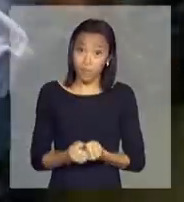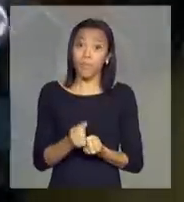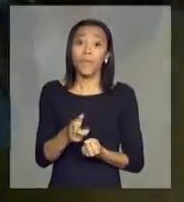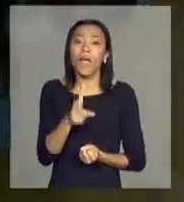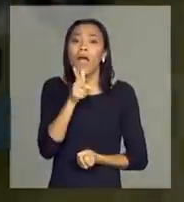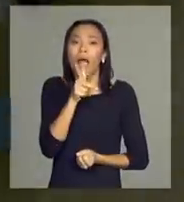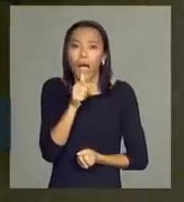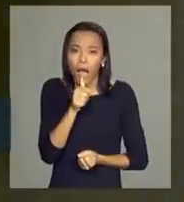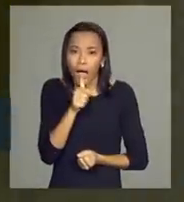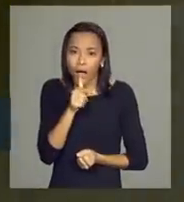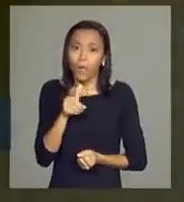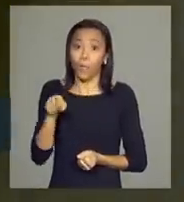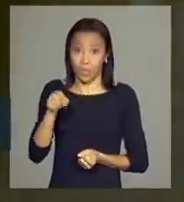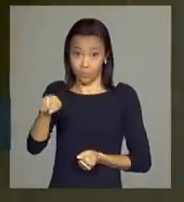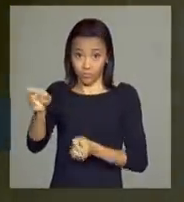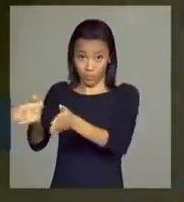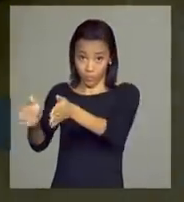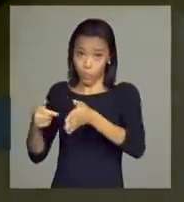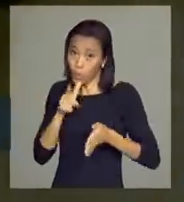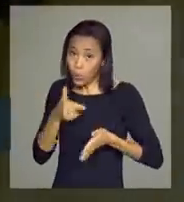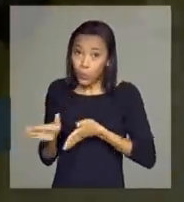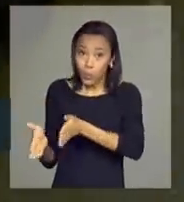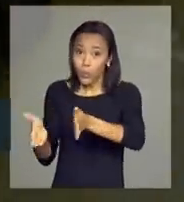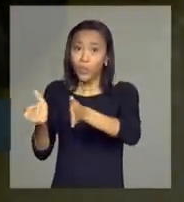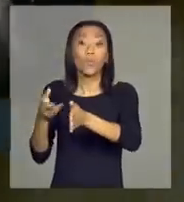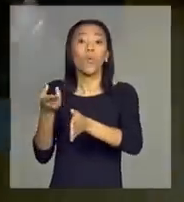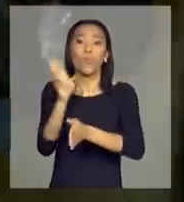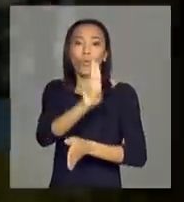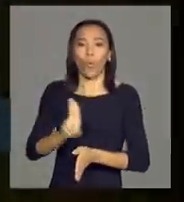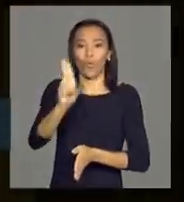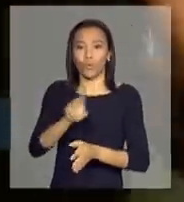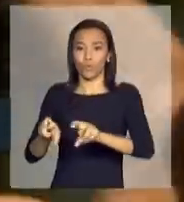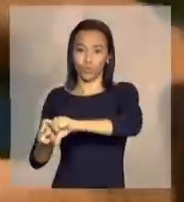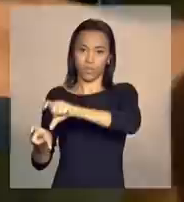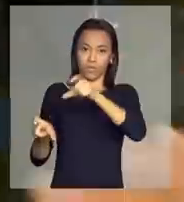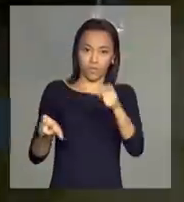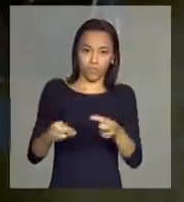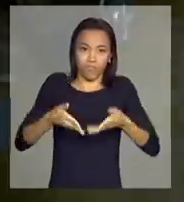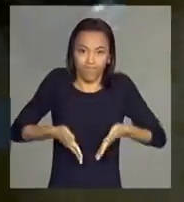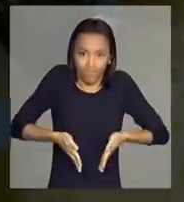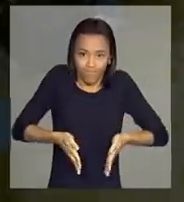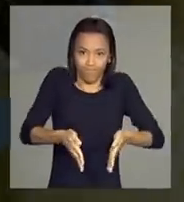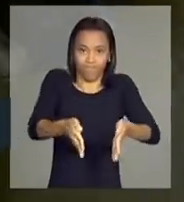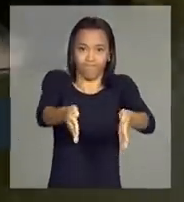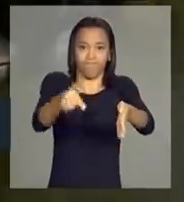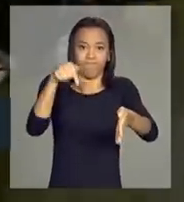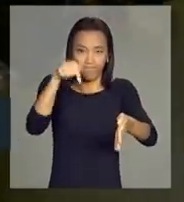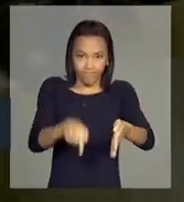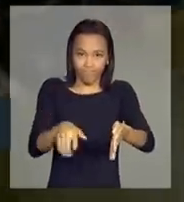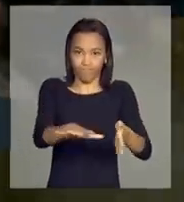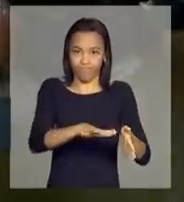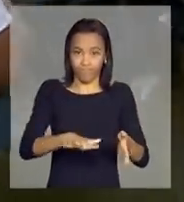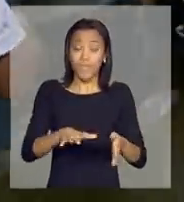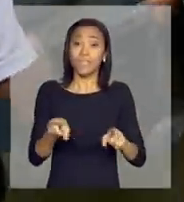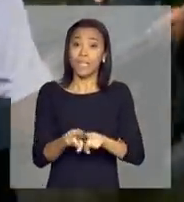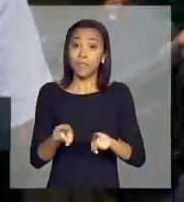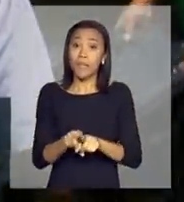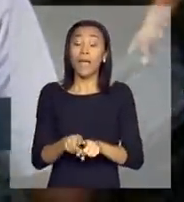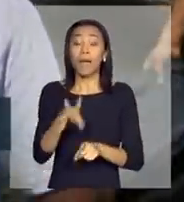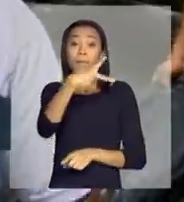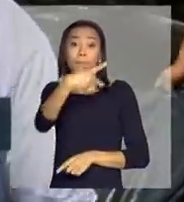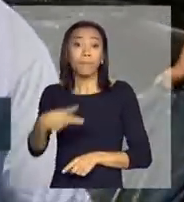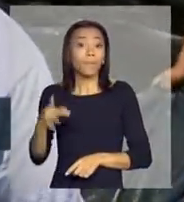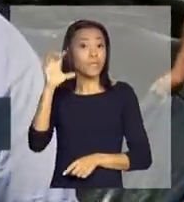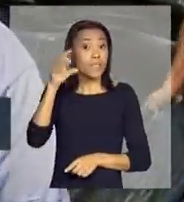água do Rio São Francisco por meio do canal do sertão. A presidenta Dilma Rousseff chegou a